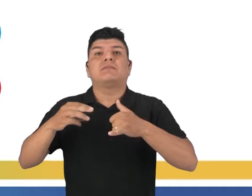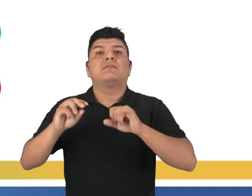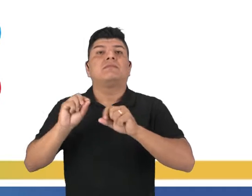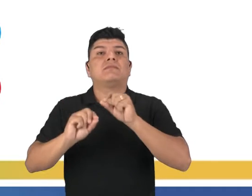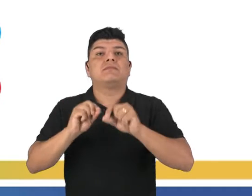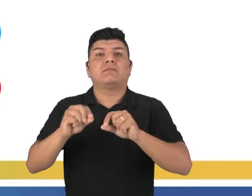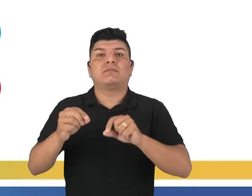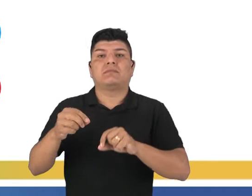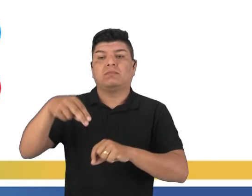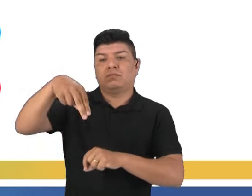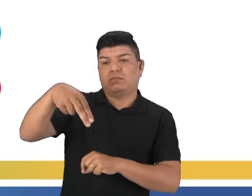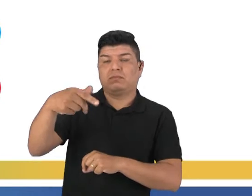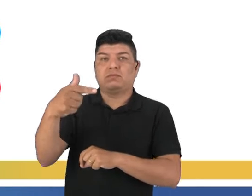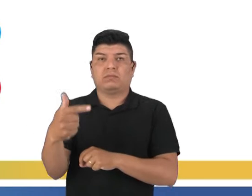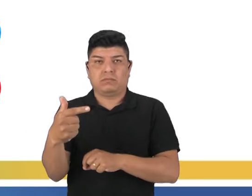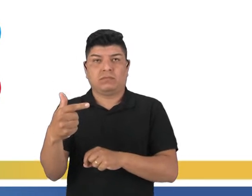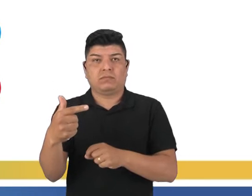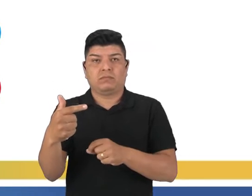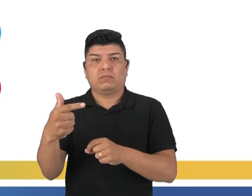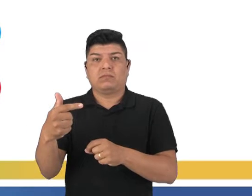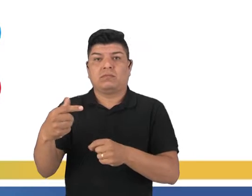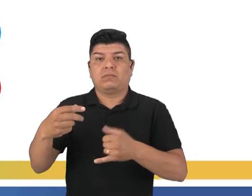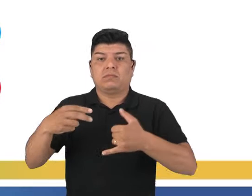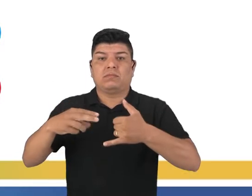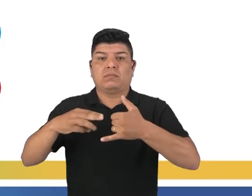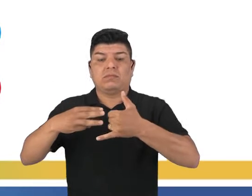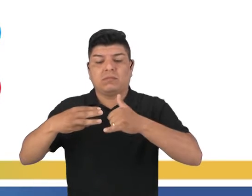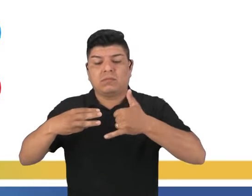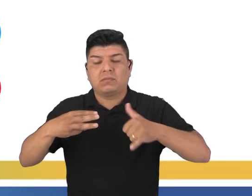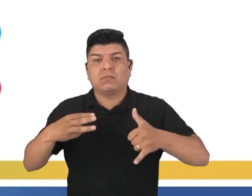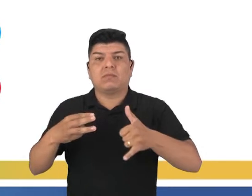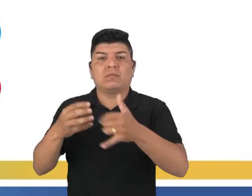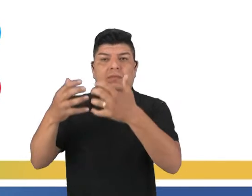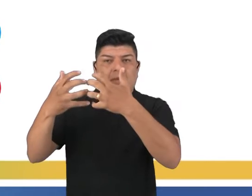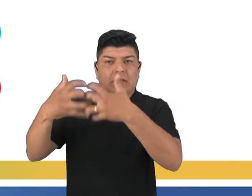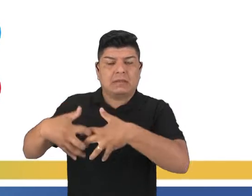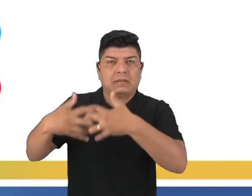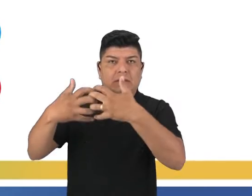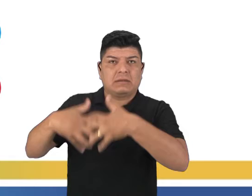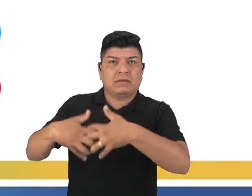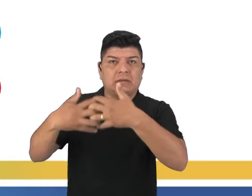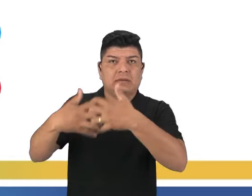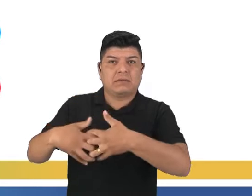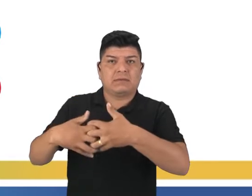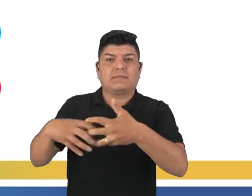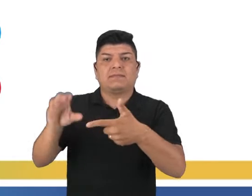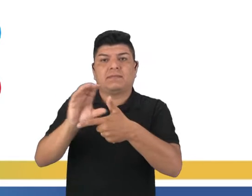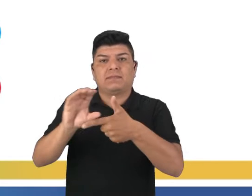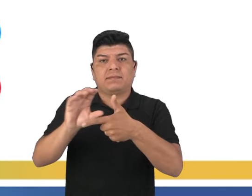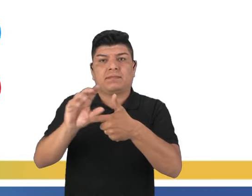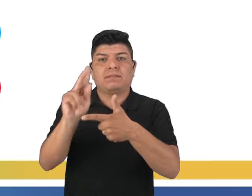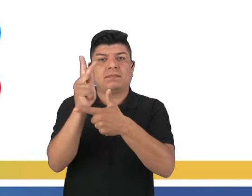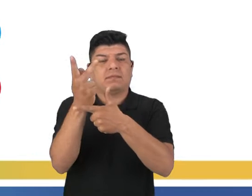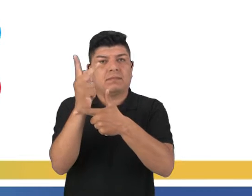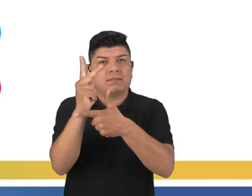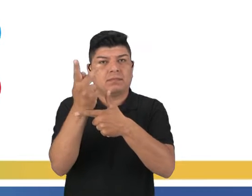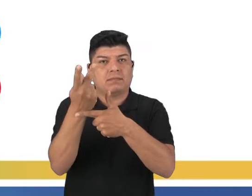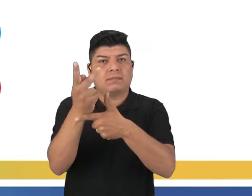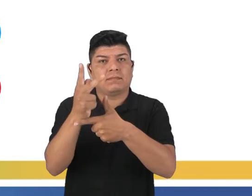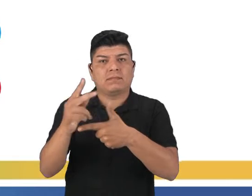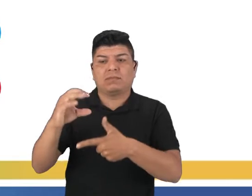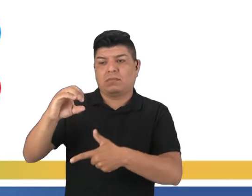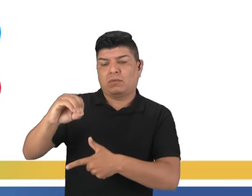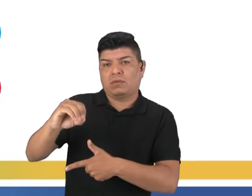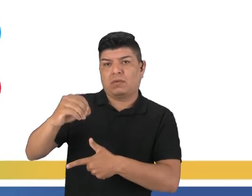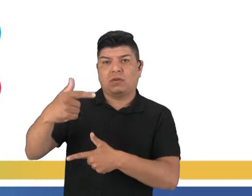moléculas complexas e constituídas por vários átomos de carbono, nitrogênio, hidrogênio e oxigênio.